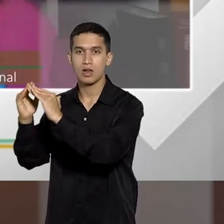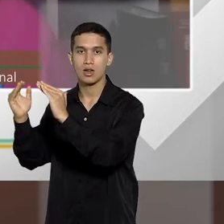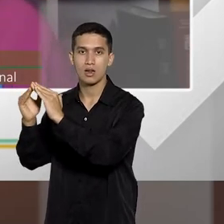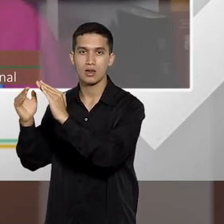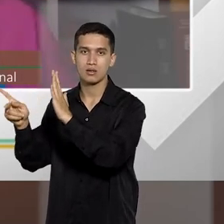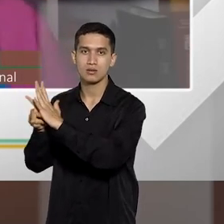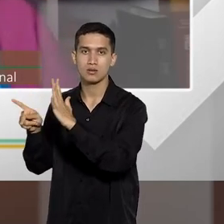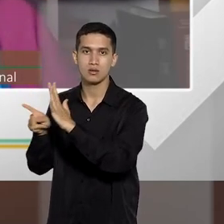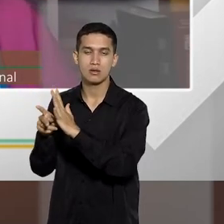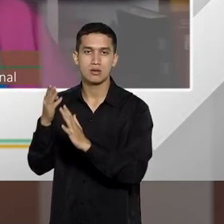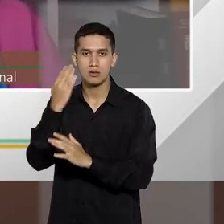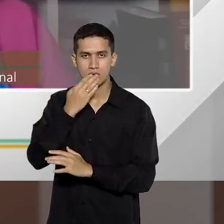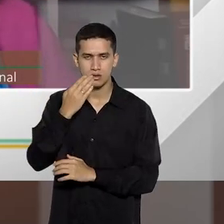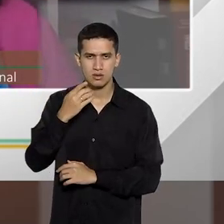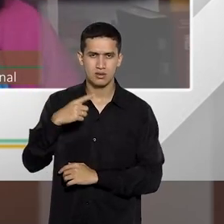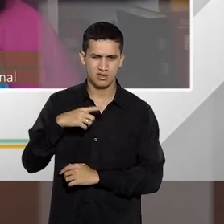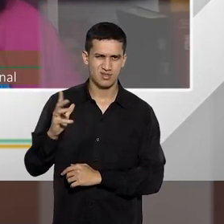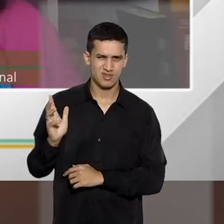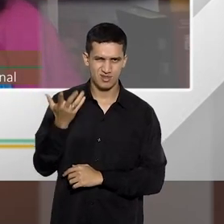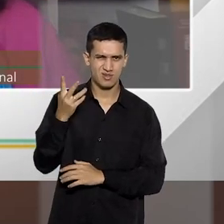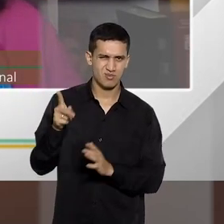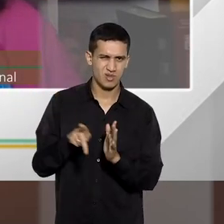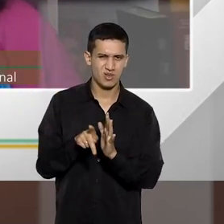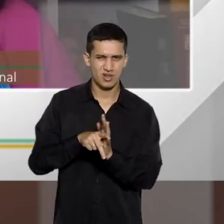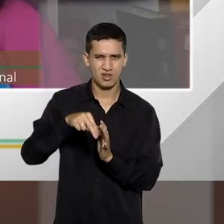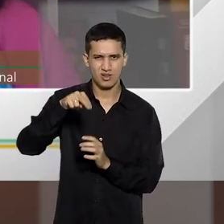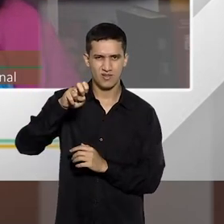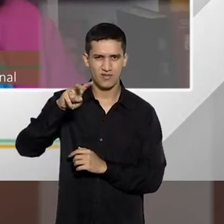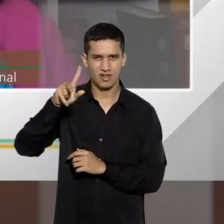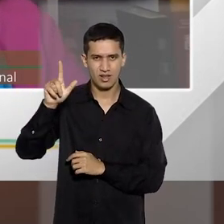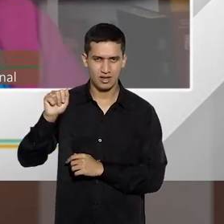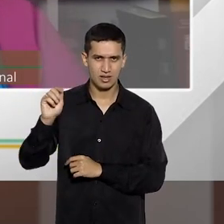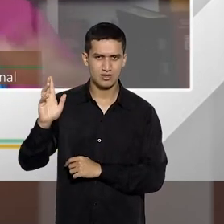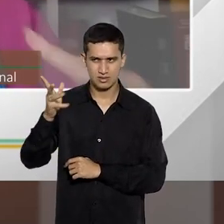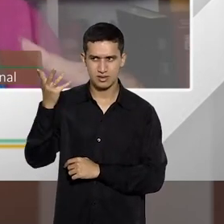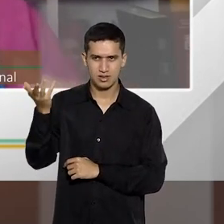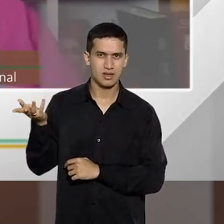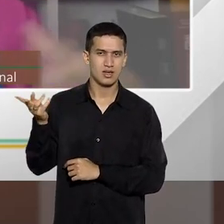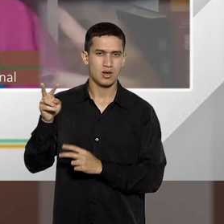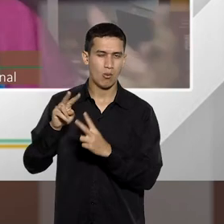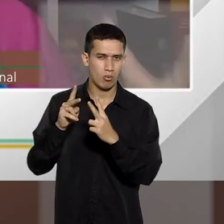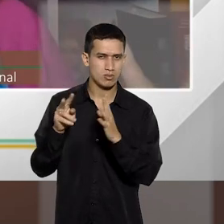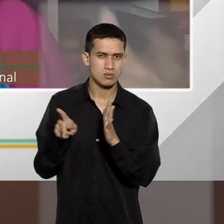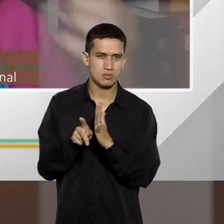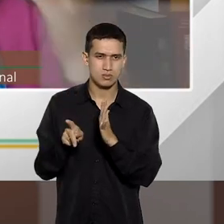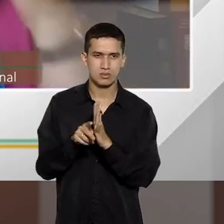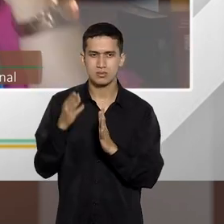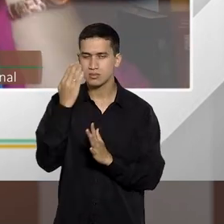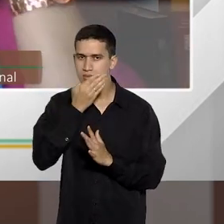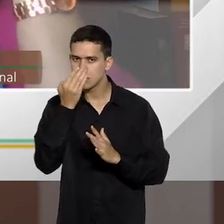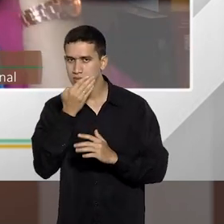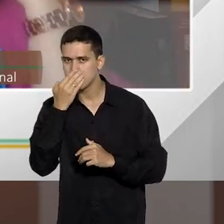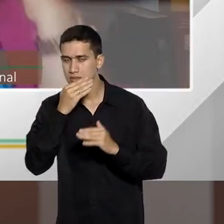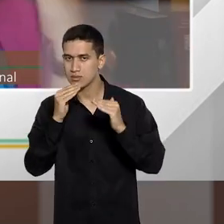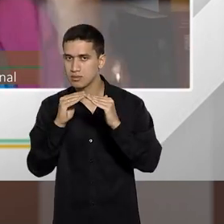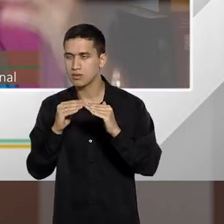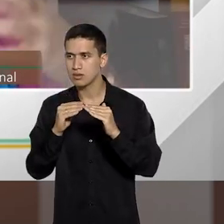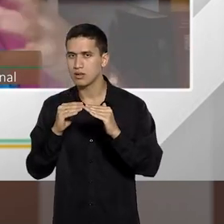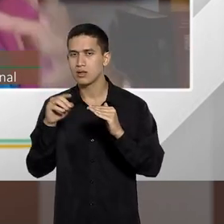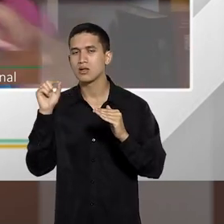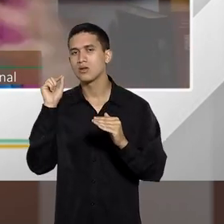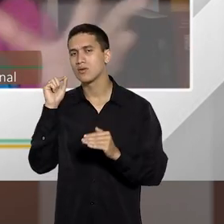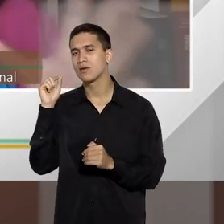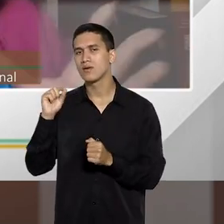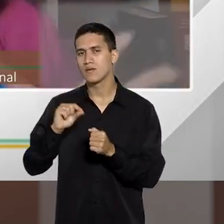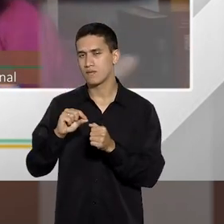nós temos aí na novela das nove horas, uma hipótese de casa de prostituição, então, eu tenho ali uma casa de prostituição, e o que eu fiz?